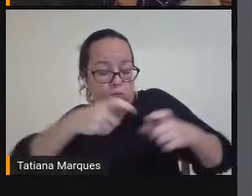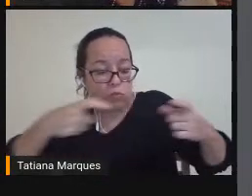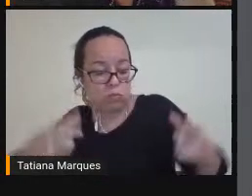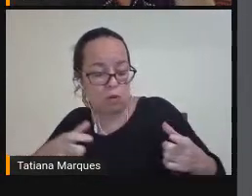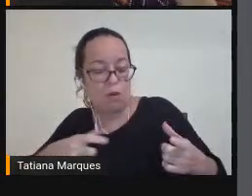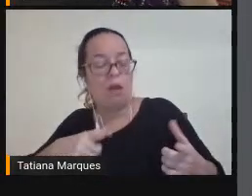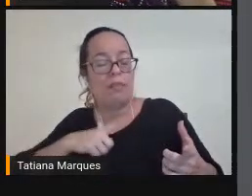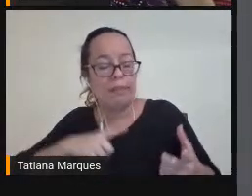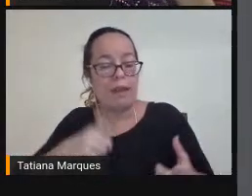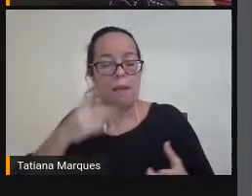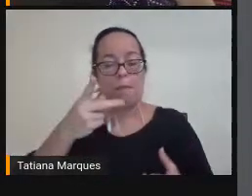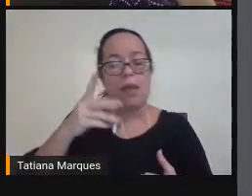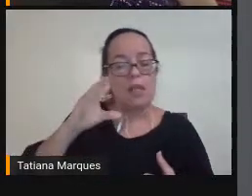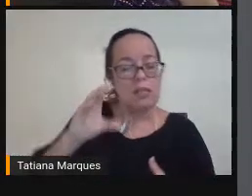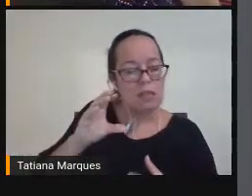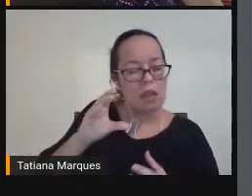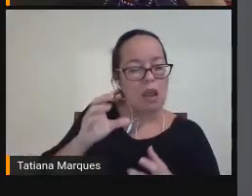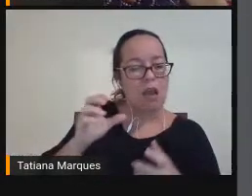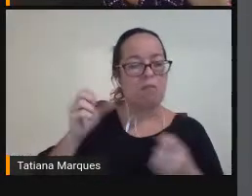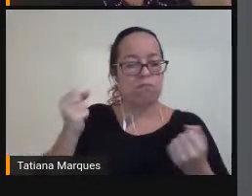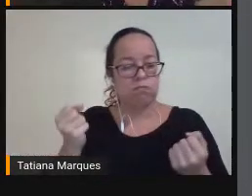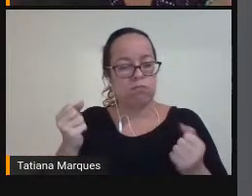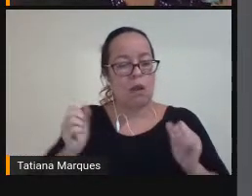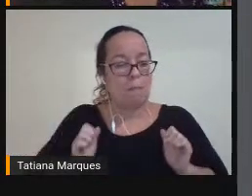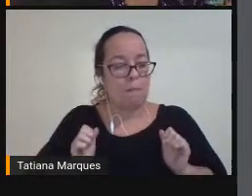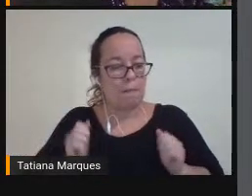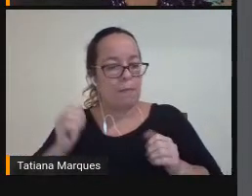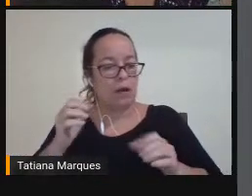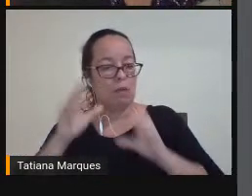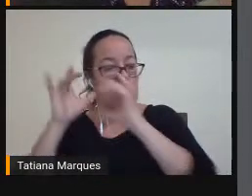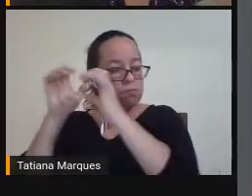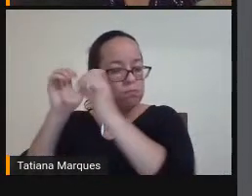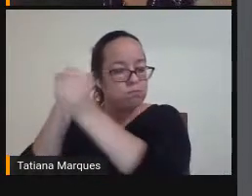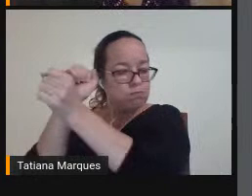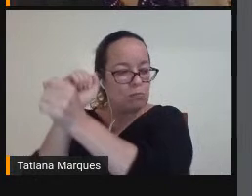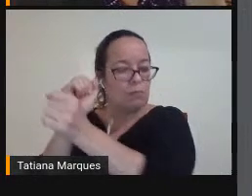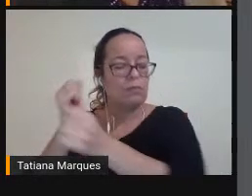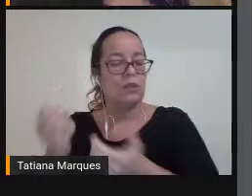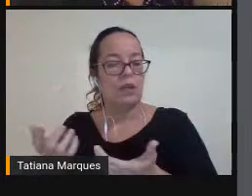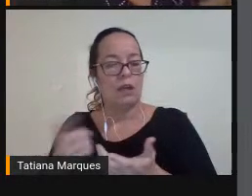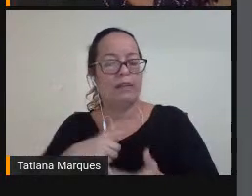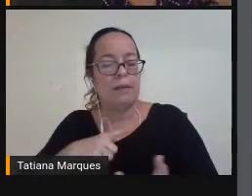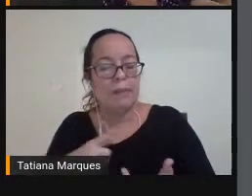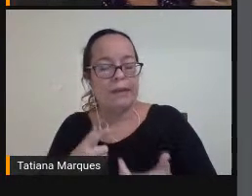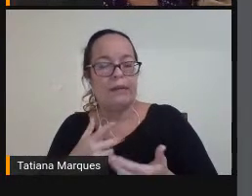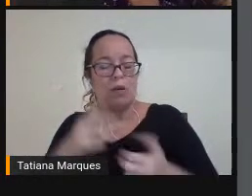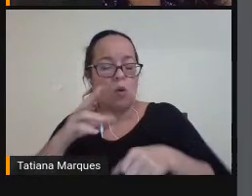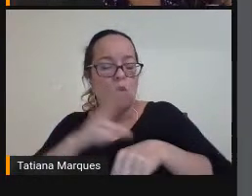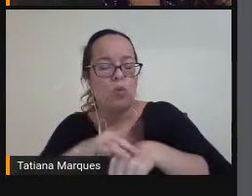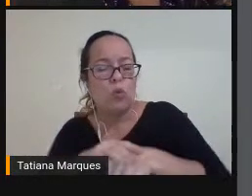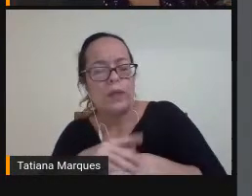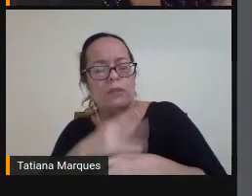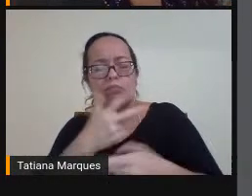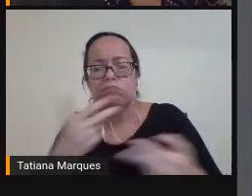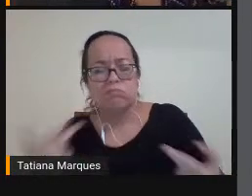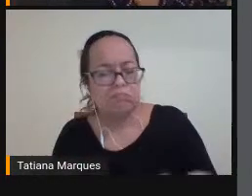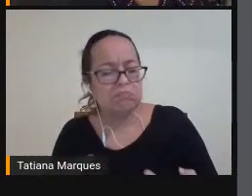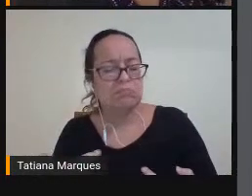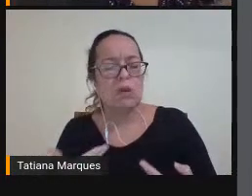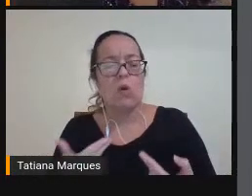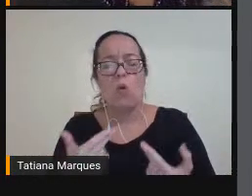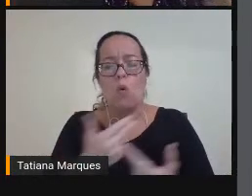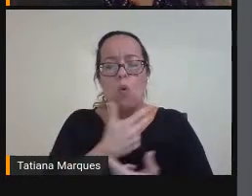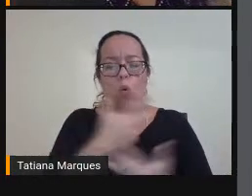Cerebral Mas temos Também As doenças Degenerativas E diversas Outras síndromas Né